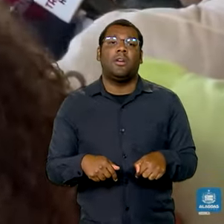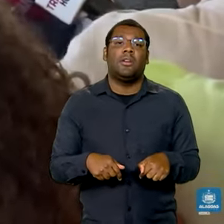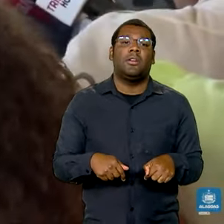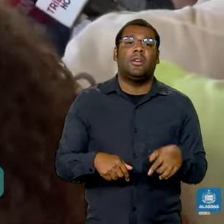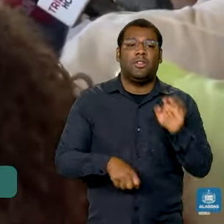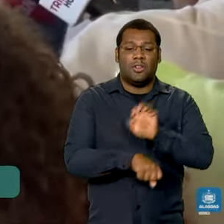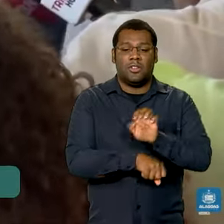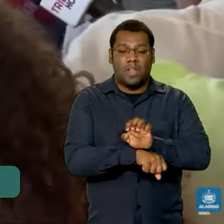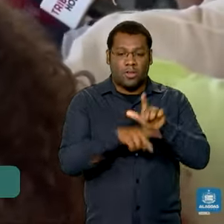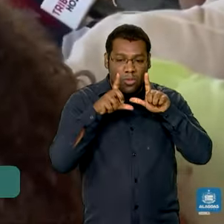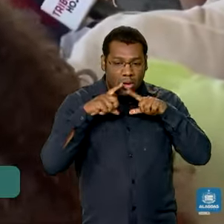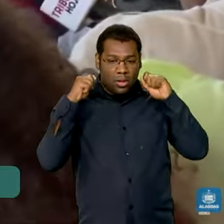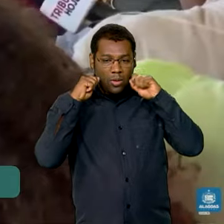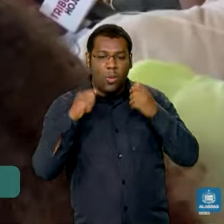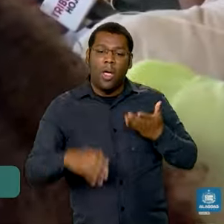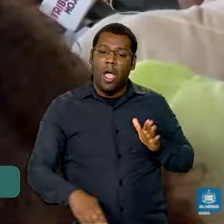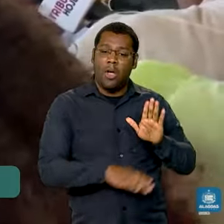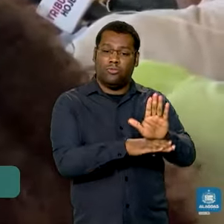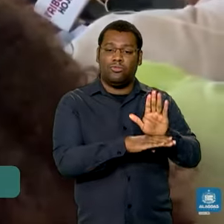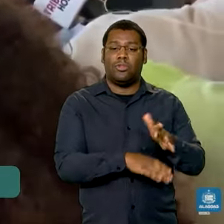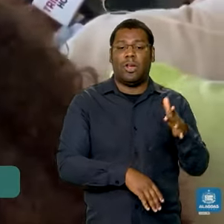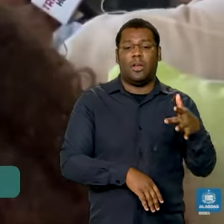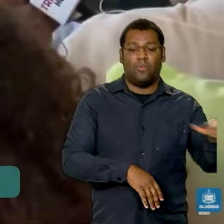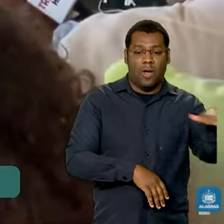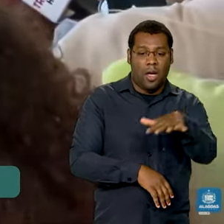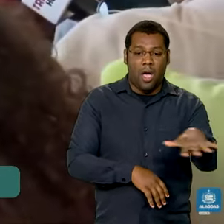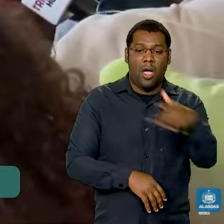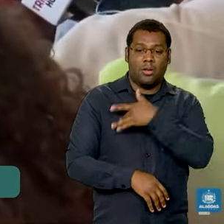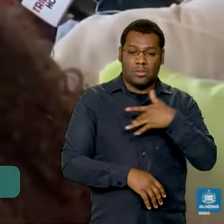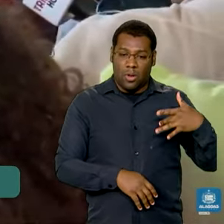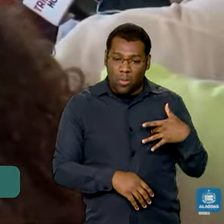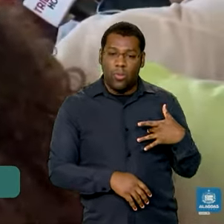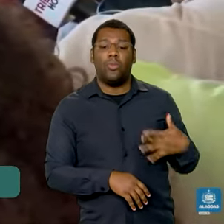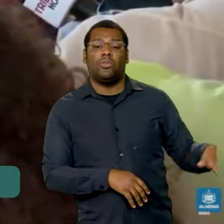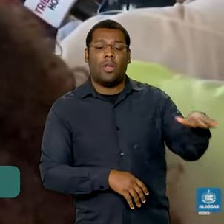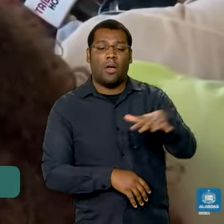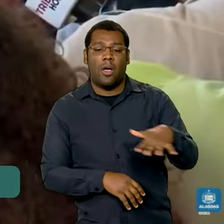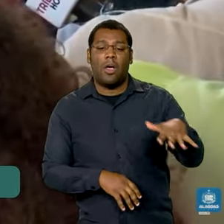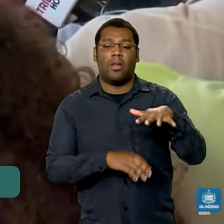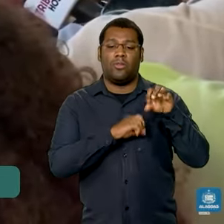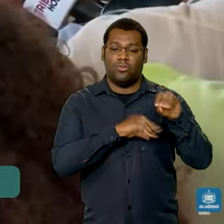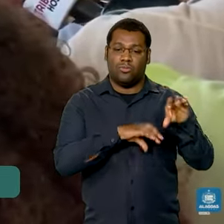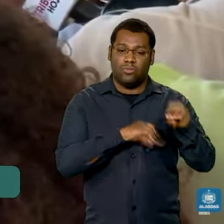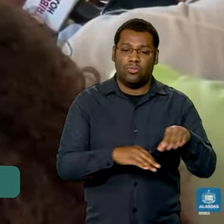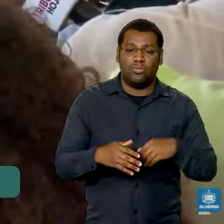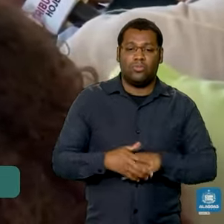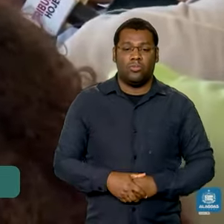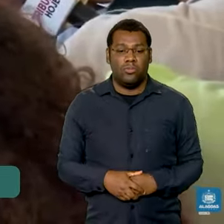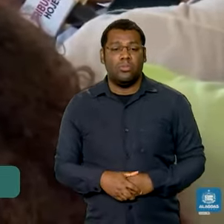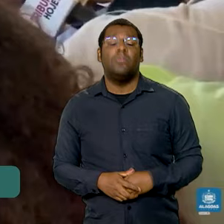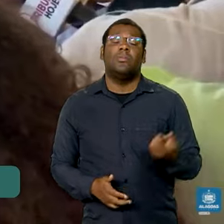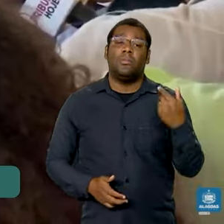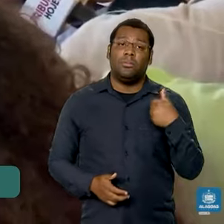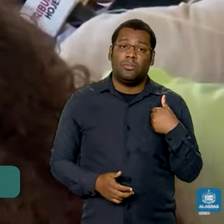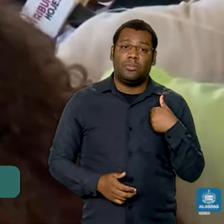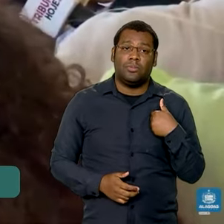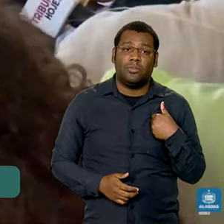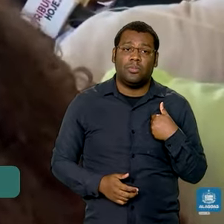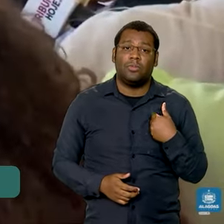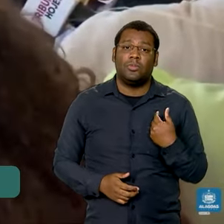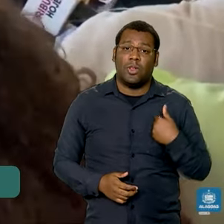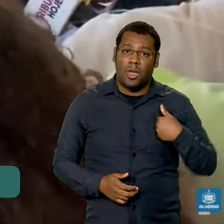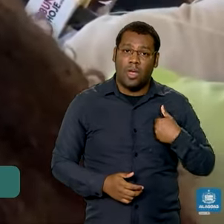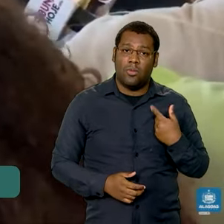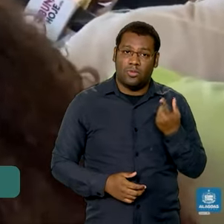Agora, governador, eu queria aproveitar aqui a audiência para anunciar que vou colocar recursos para o senhor comprar novas